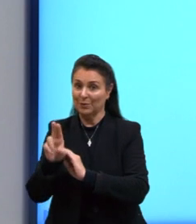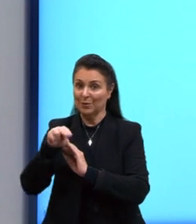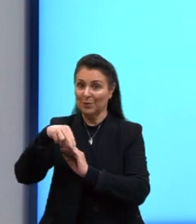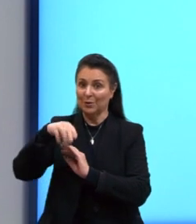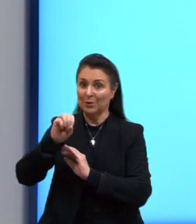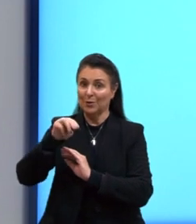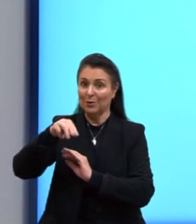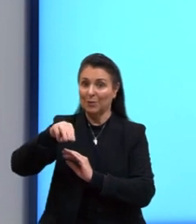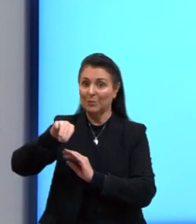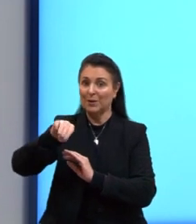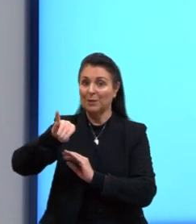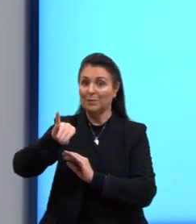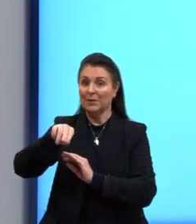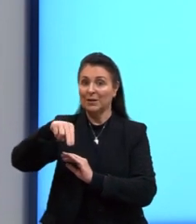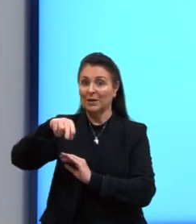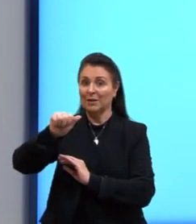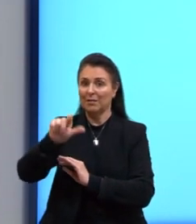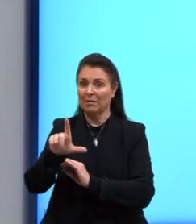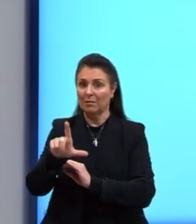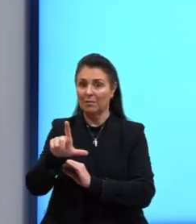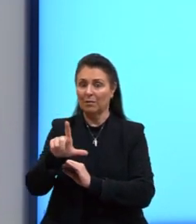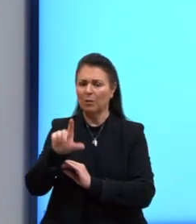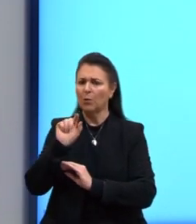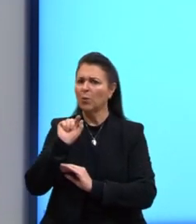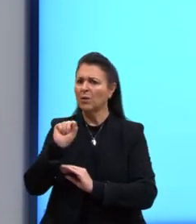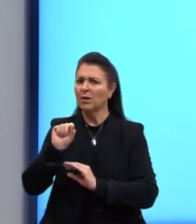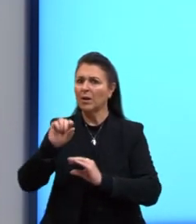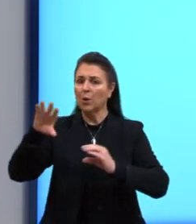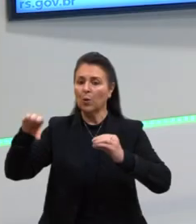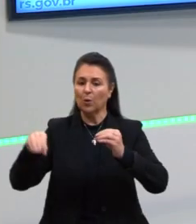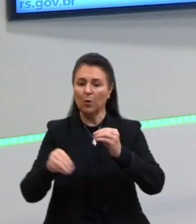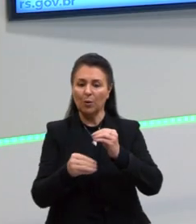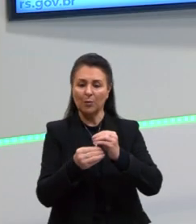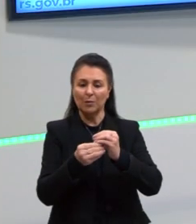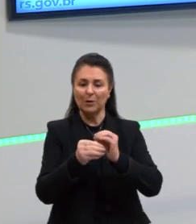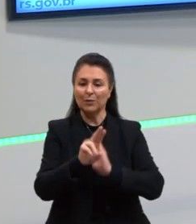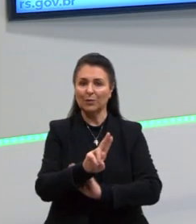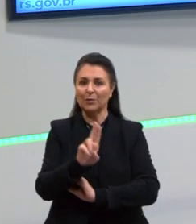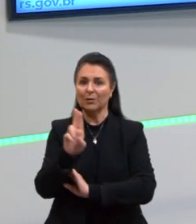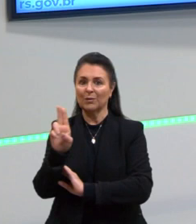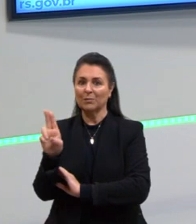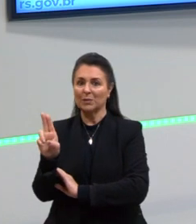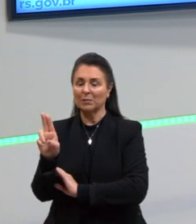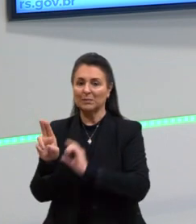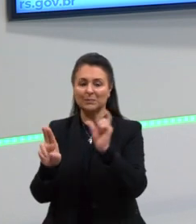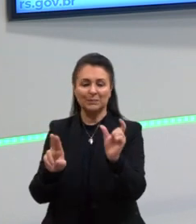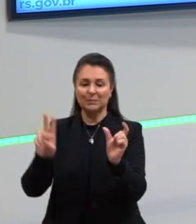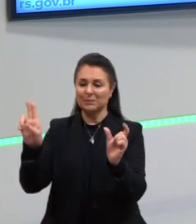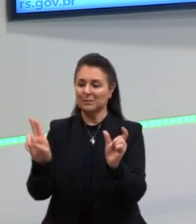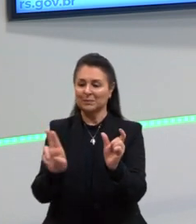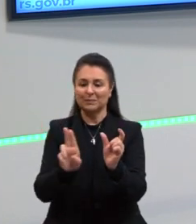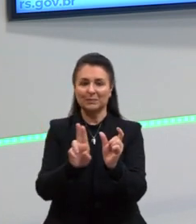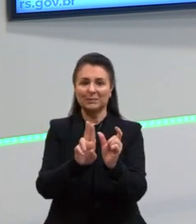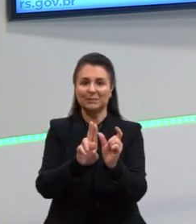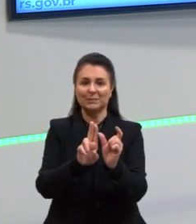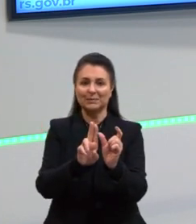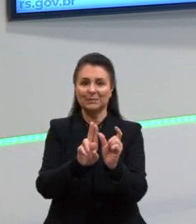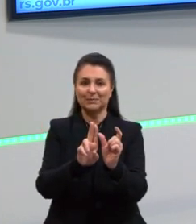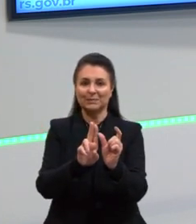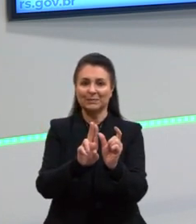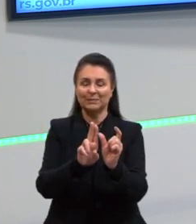O que vai ser o complemento nominal? Olha para mim e presta atenção. Capta aqui a informação.